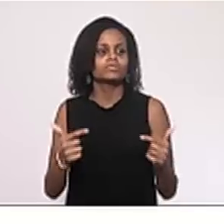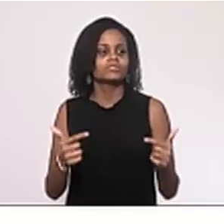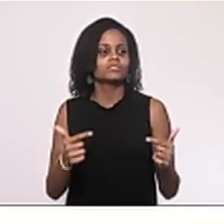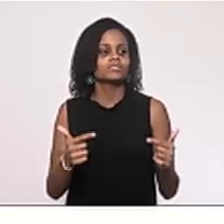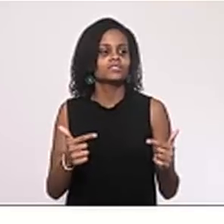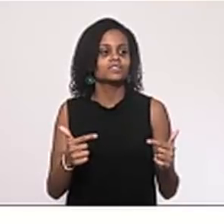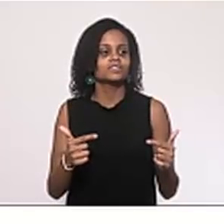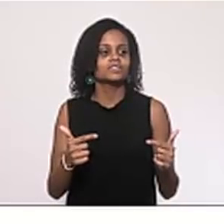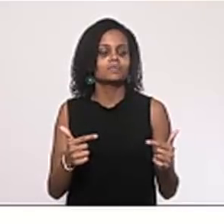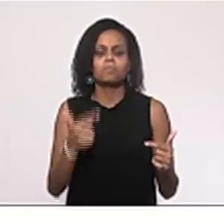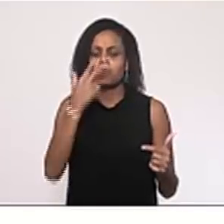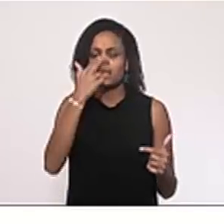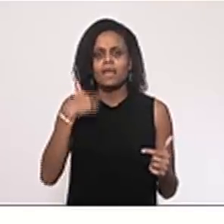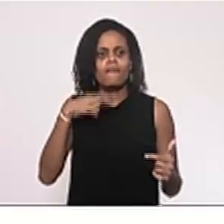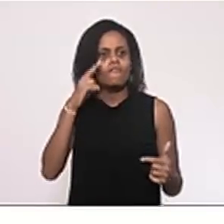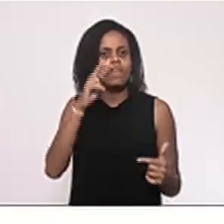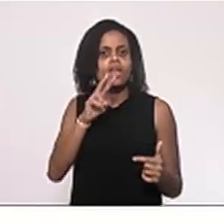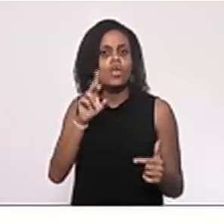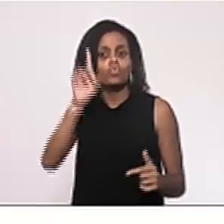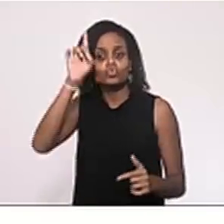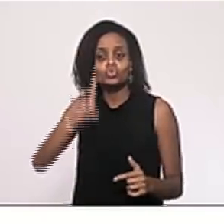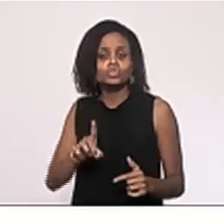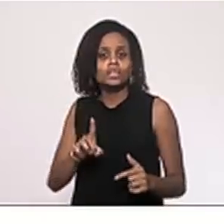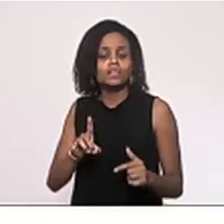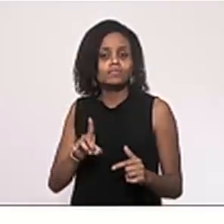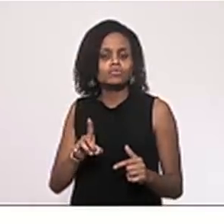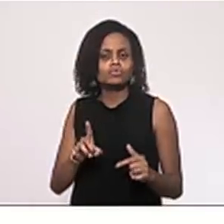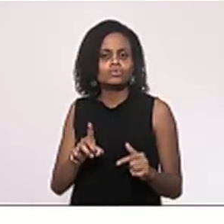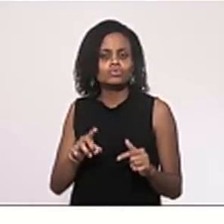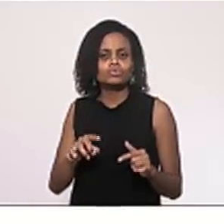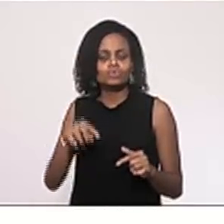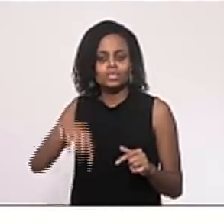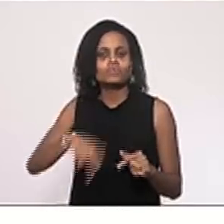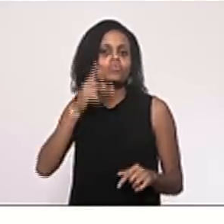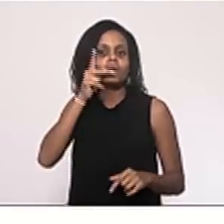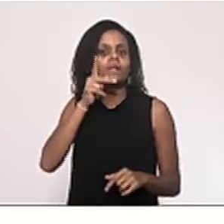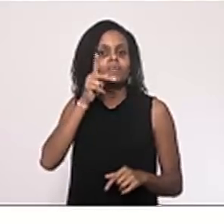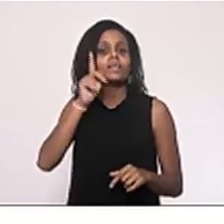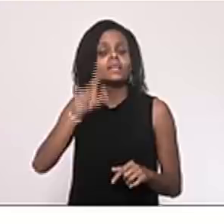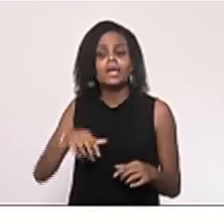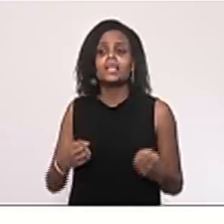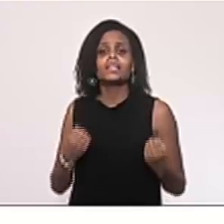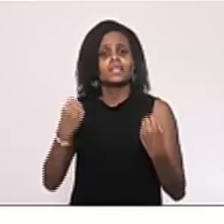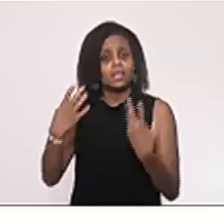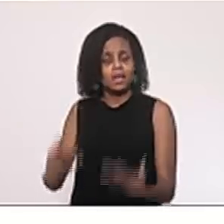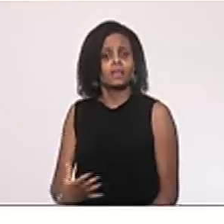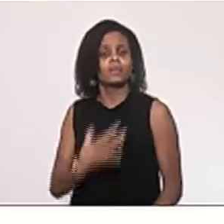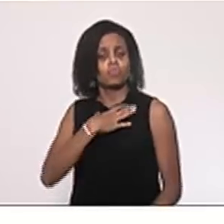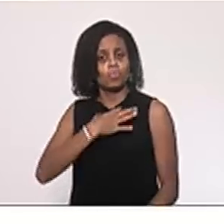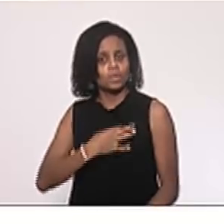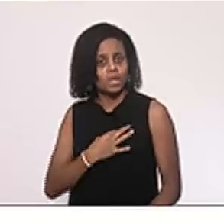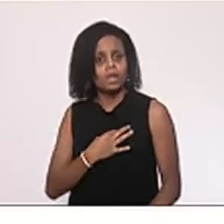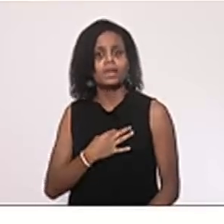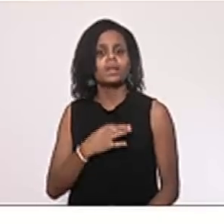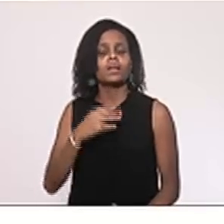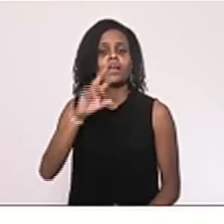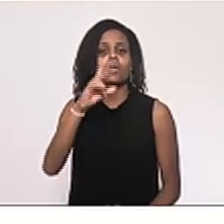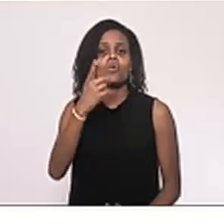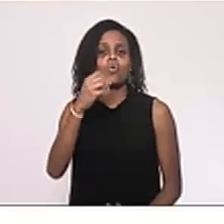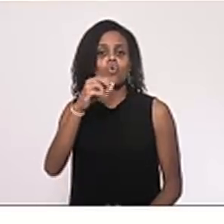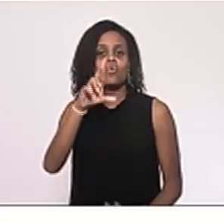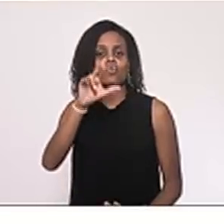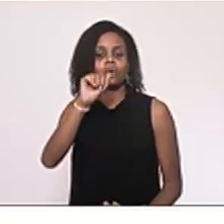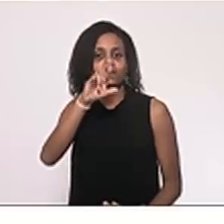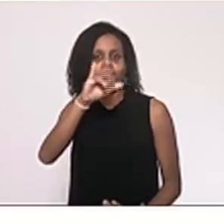ao meu ver, um direito sagrado do parlamentar, que é oferecer honraria, conceder honraria para um